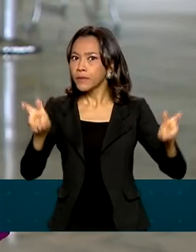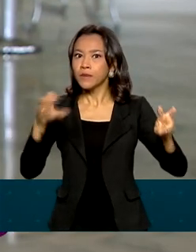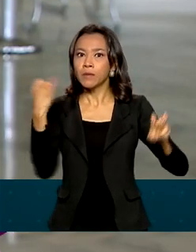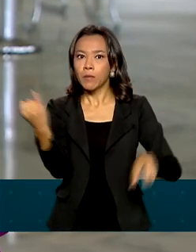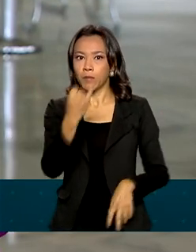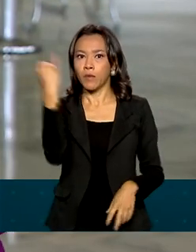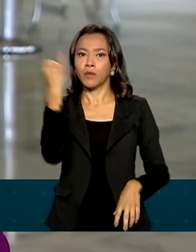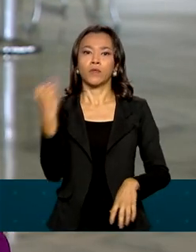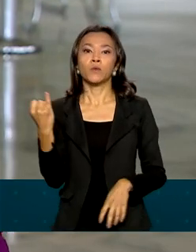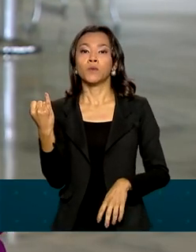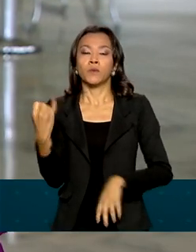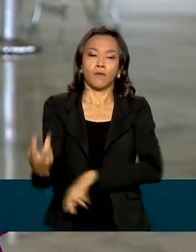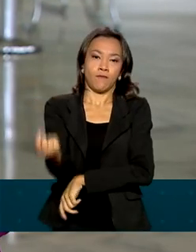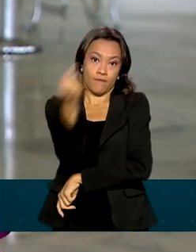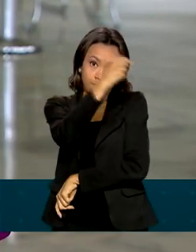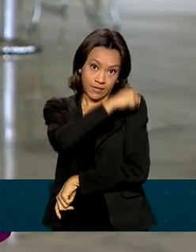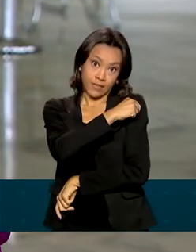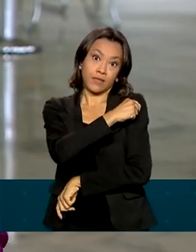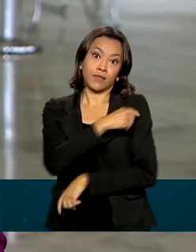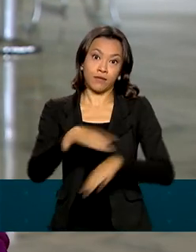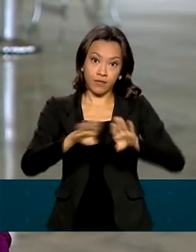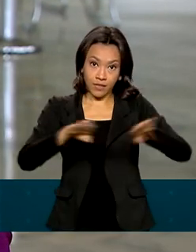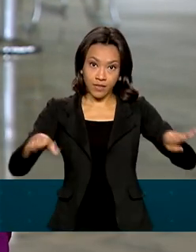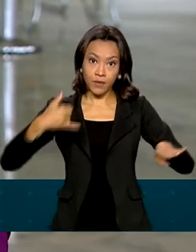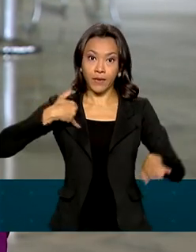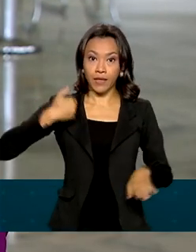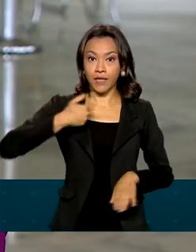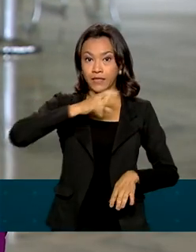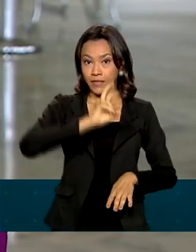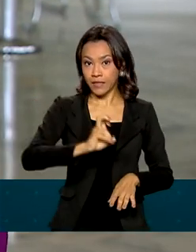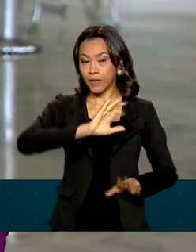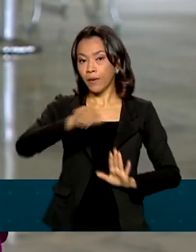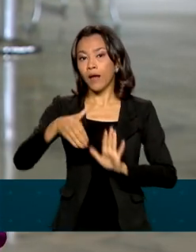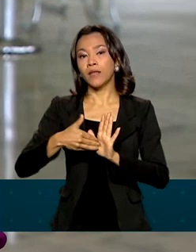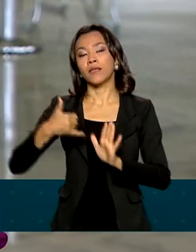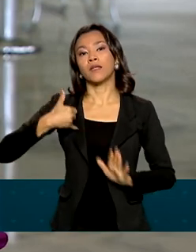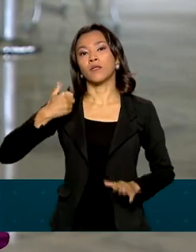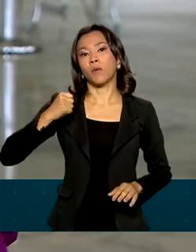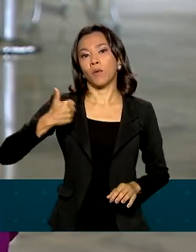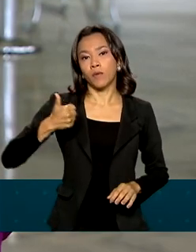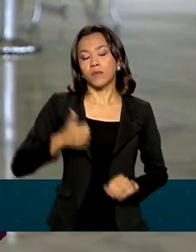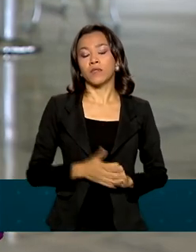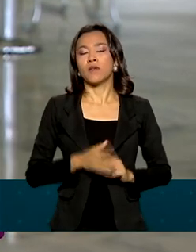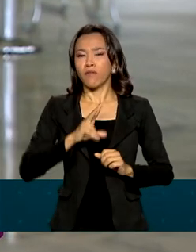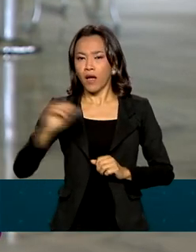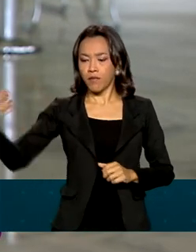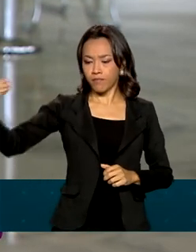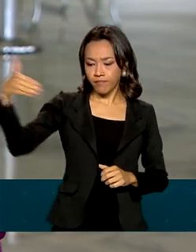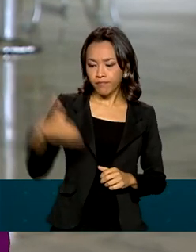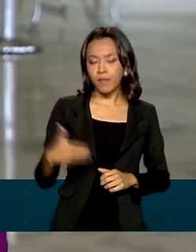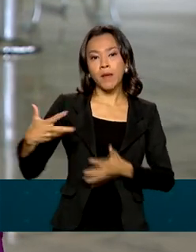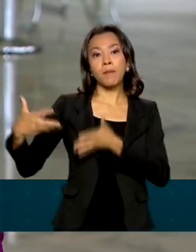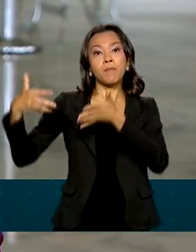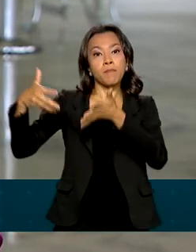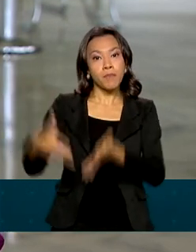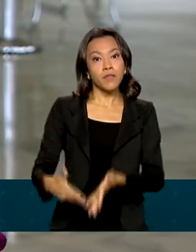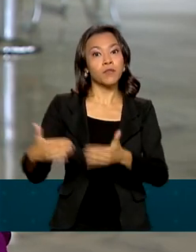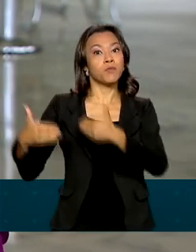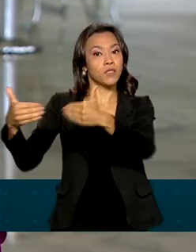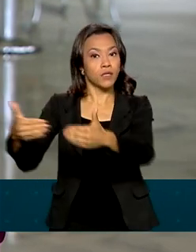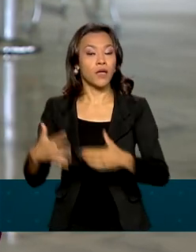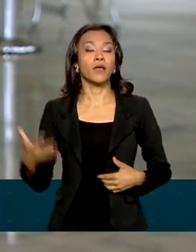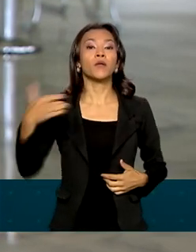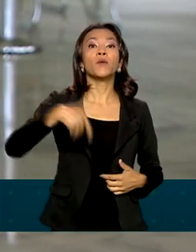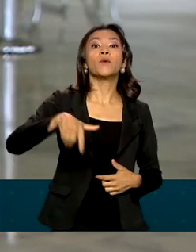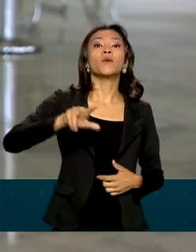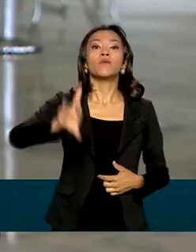contra a Covid-19 nesse público de crianças entre 5 e 11 anos. Vão participar do debate representantes do Ministério, de entidades de saúde